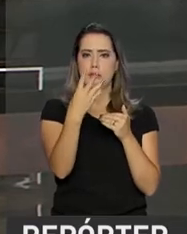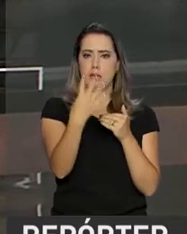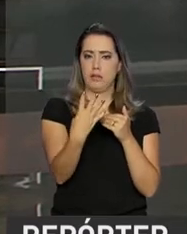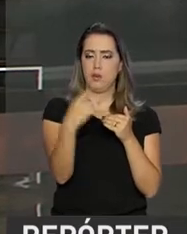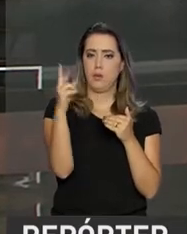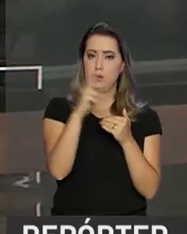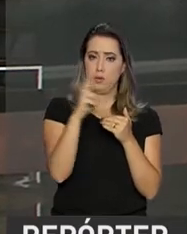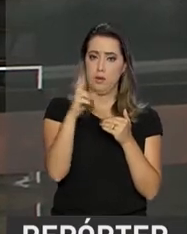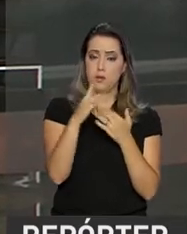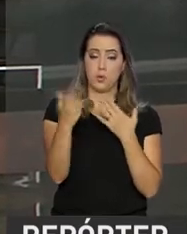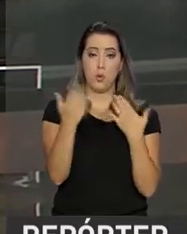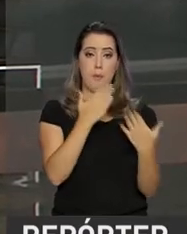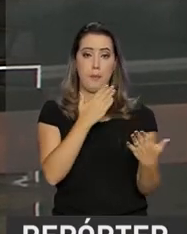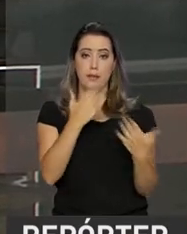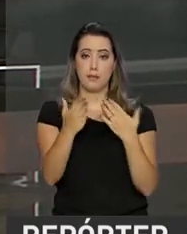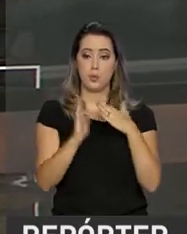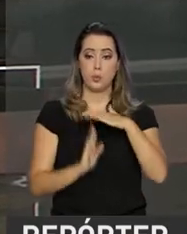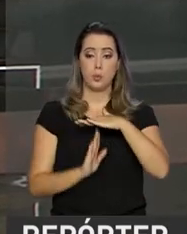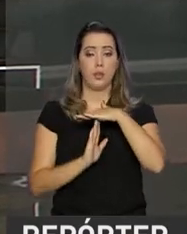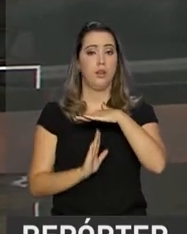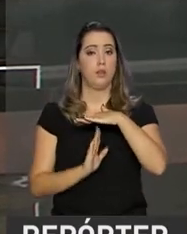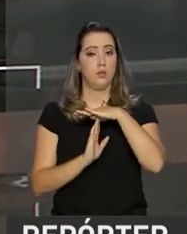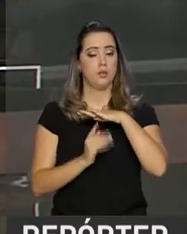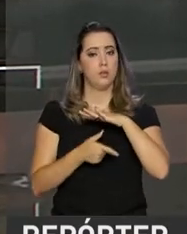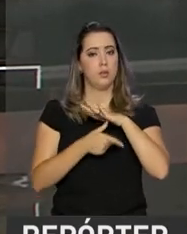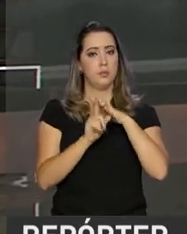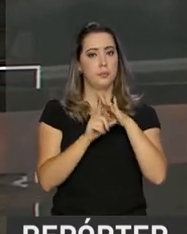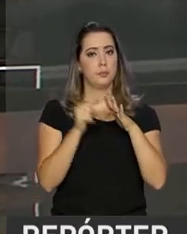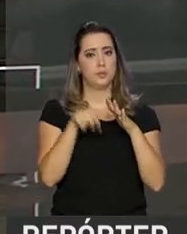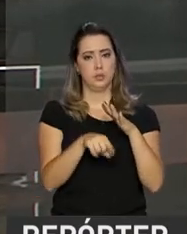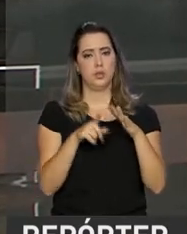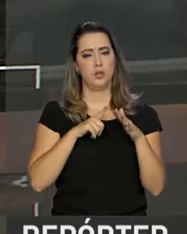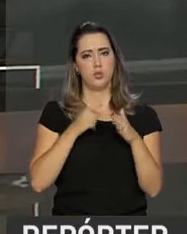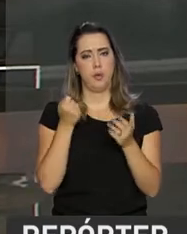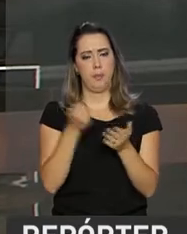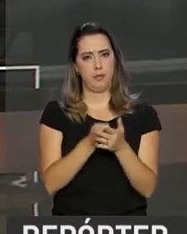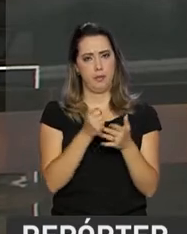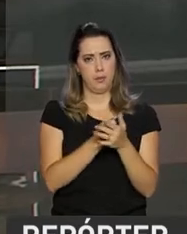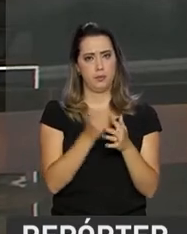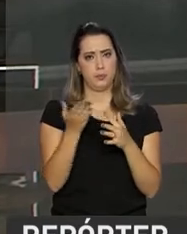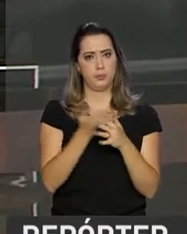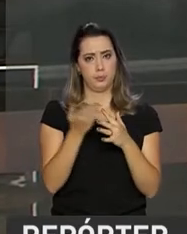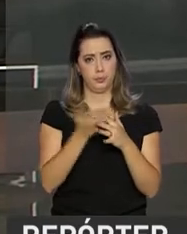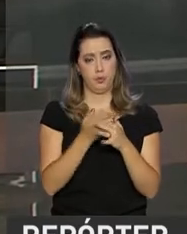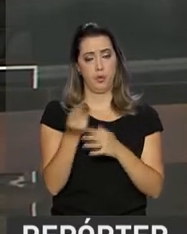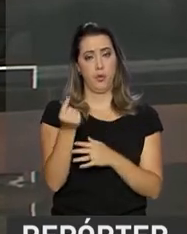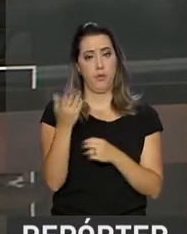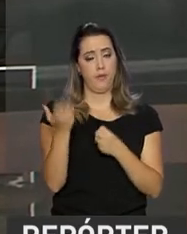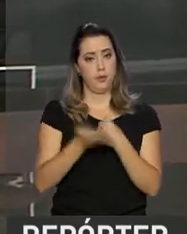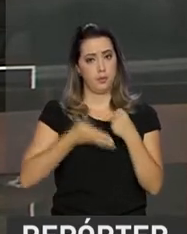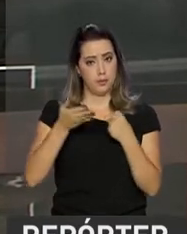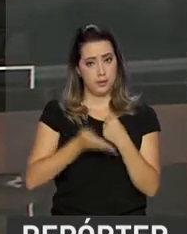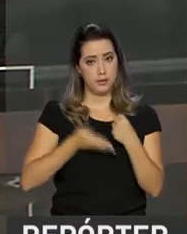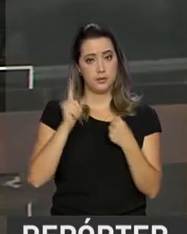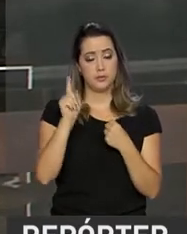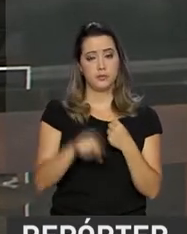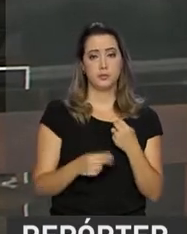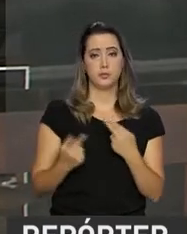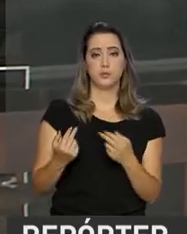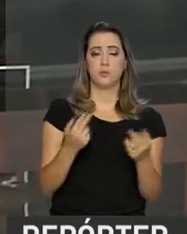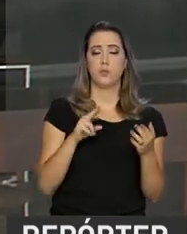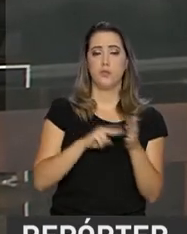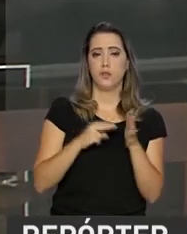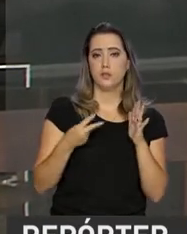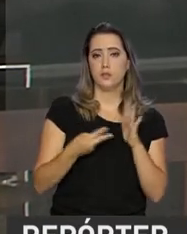,00 em relação ao teto do benefício que era pago, que estava em vigor. O valor mínimo, o piso do benefício, é equivalente ao